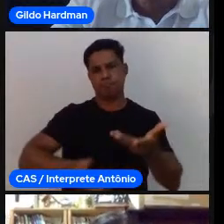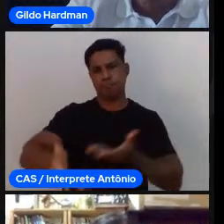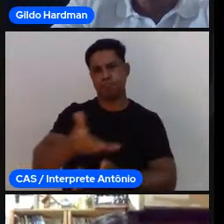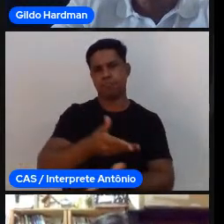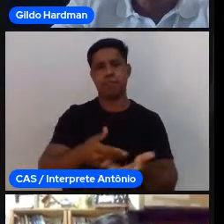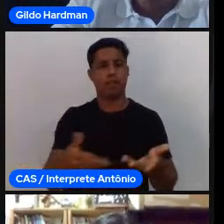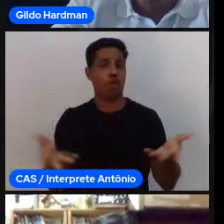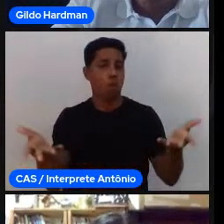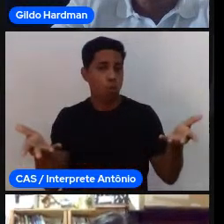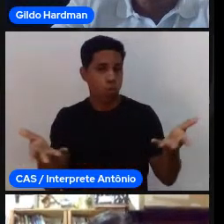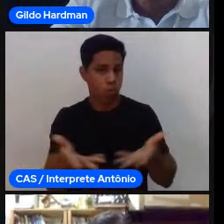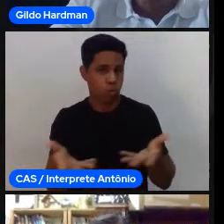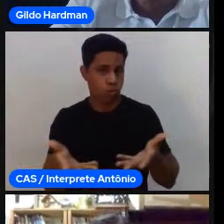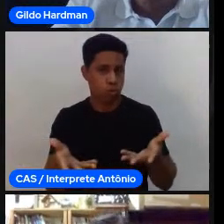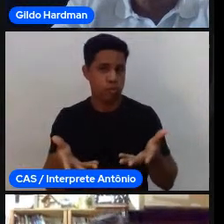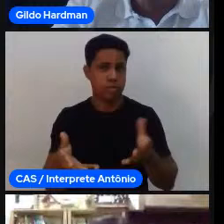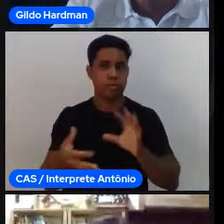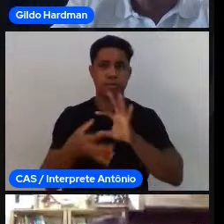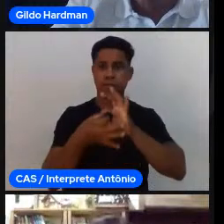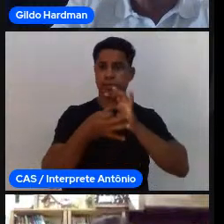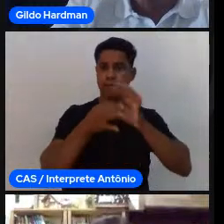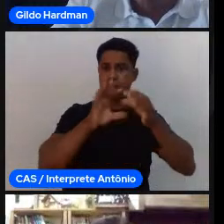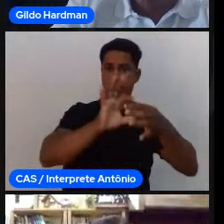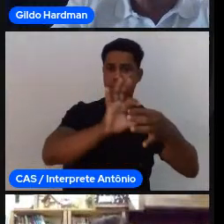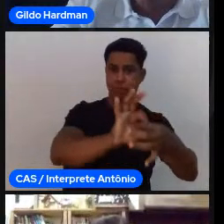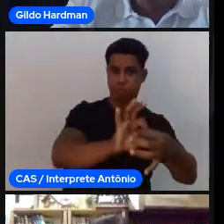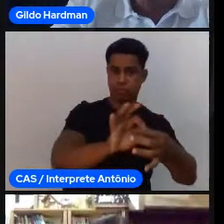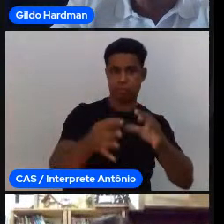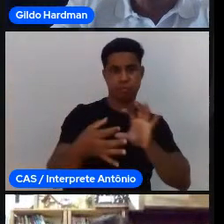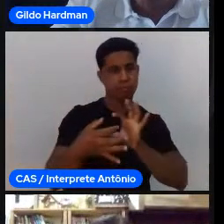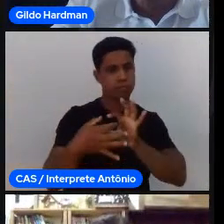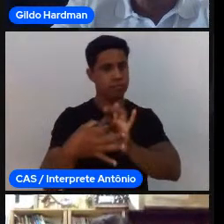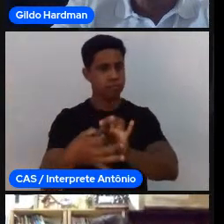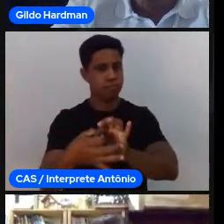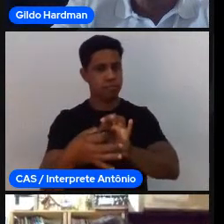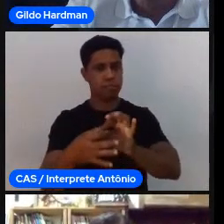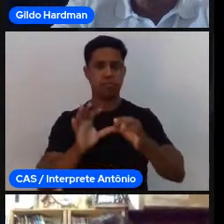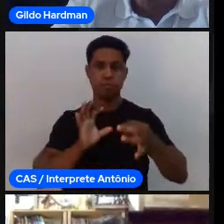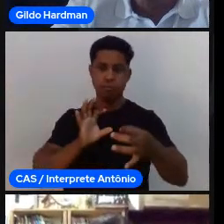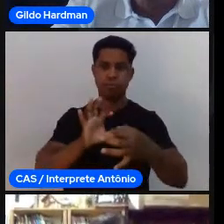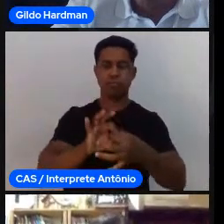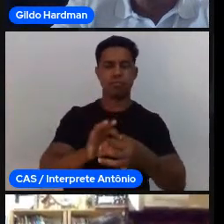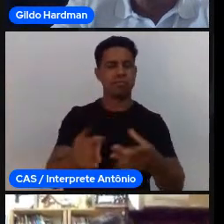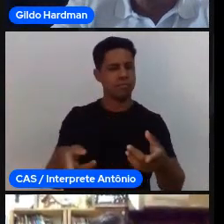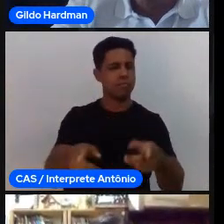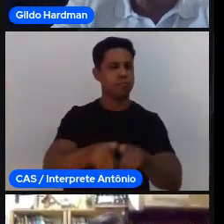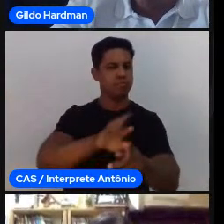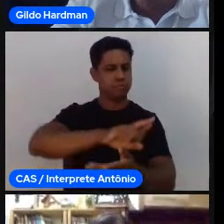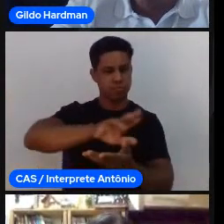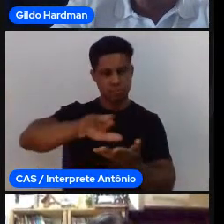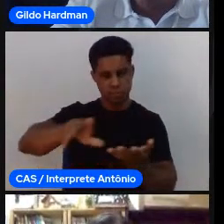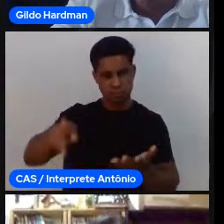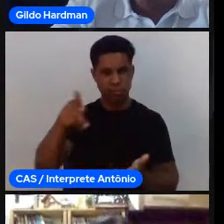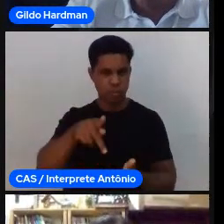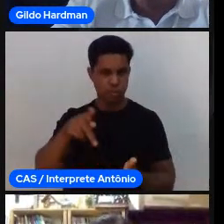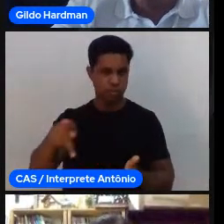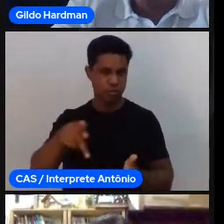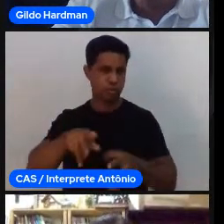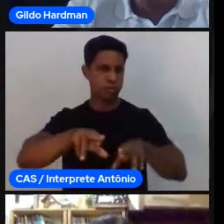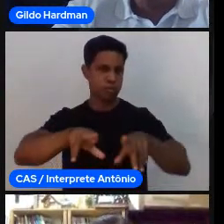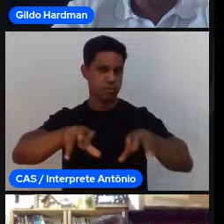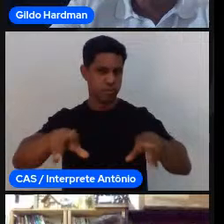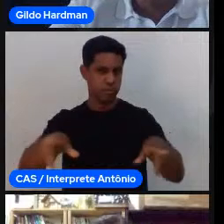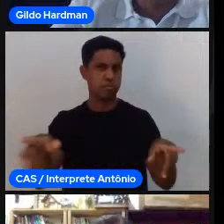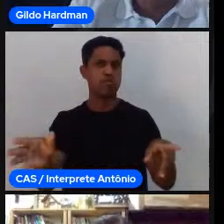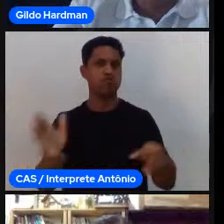estou hoje, a gente vai olhar para o esporte. O esporte, o professor Hiller, o professor Ederson já falaram antes de mim, você